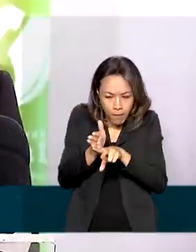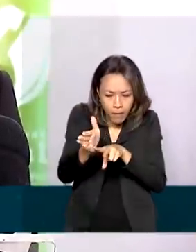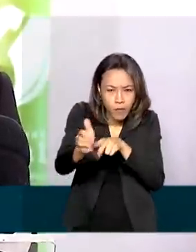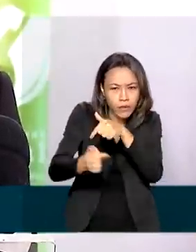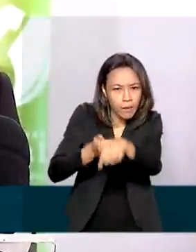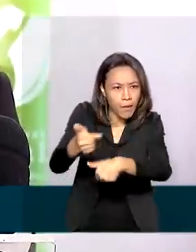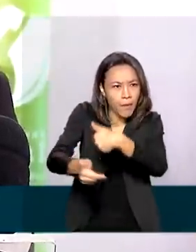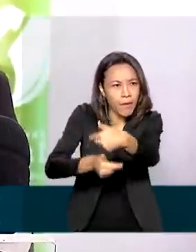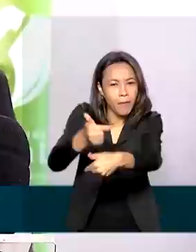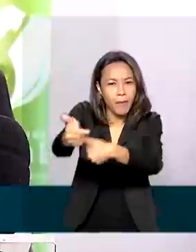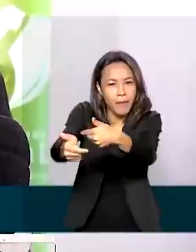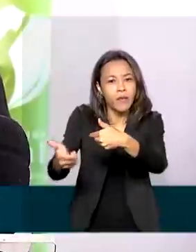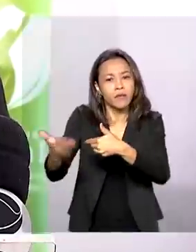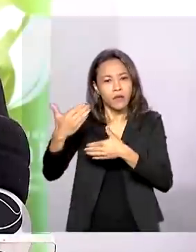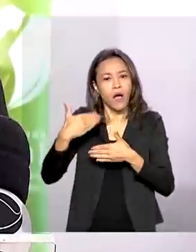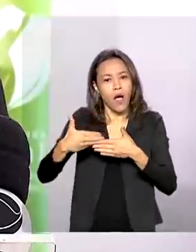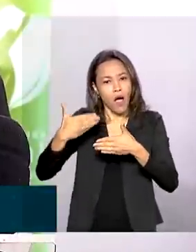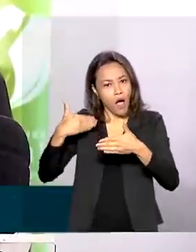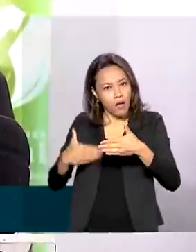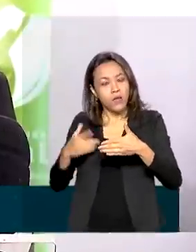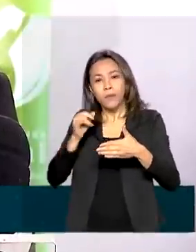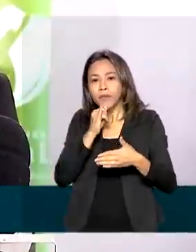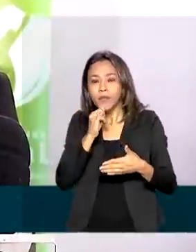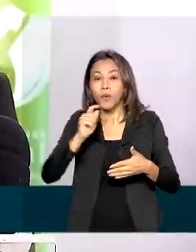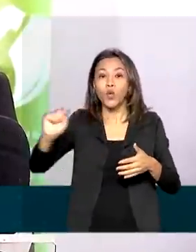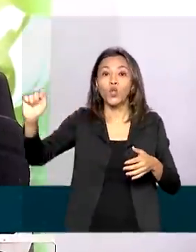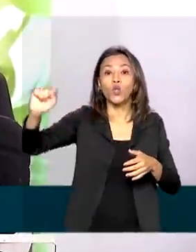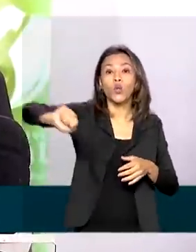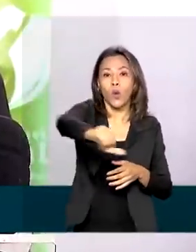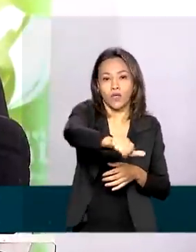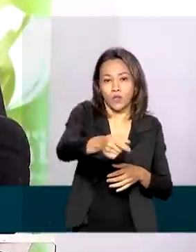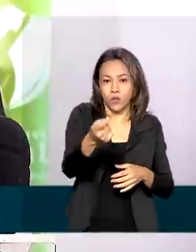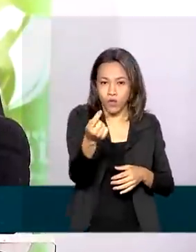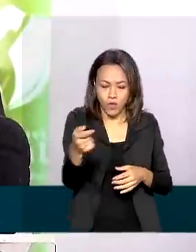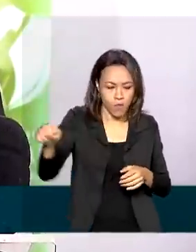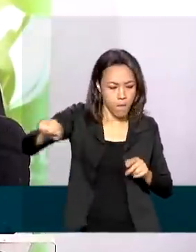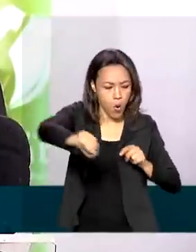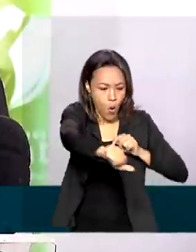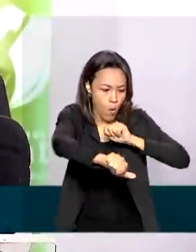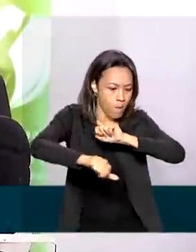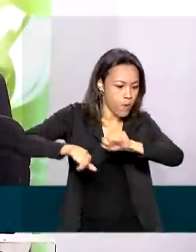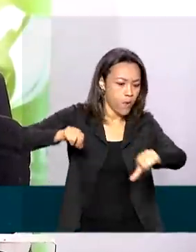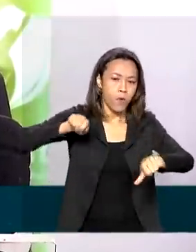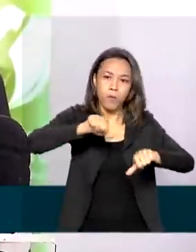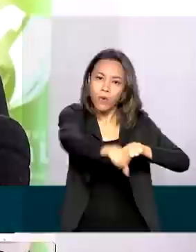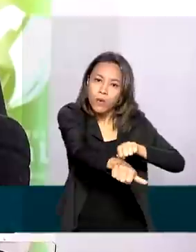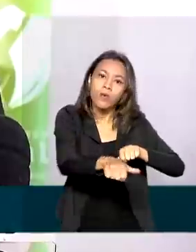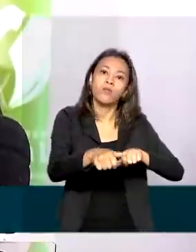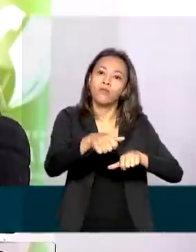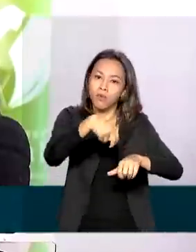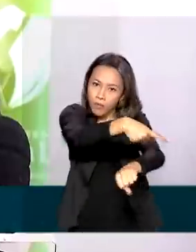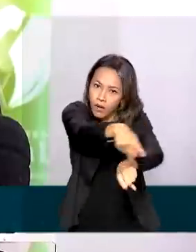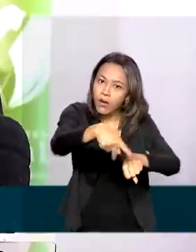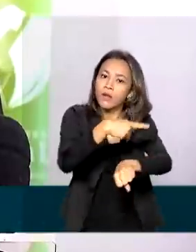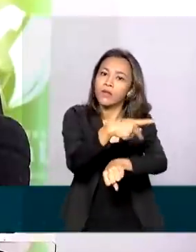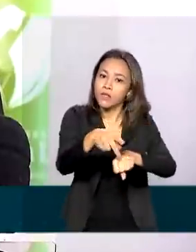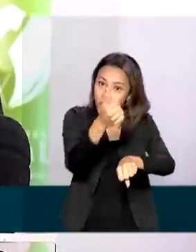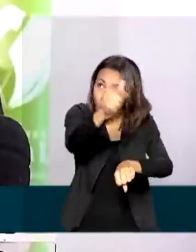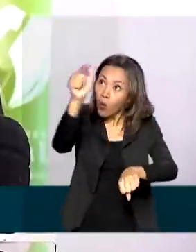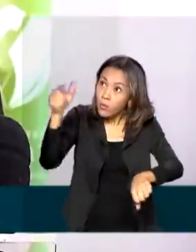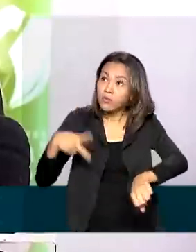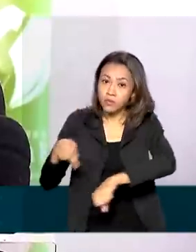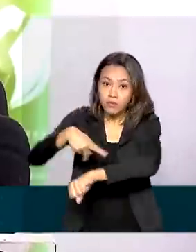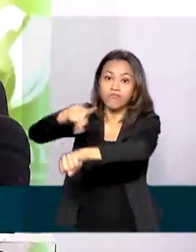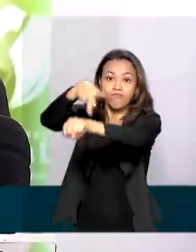no sentido de que doações que possam ser realizadas ao nosso país, como alguns outros países